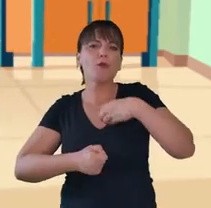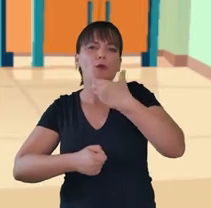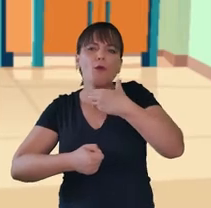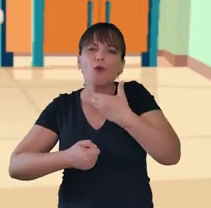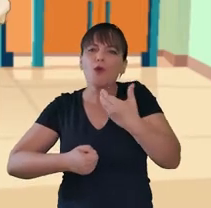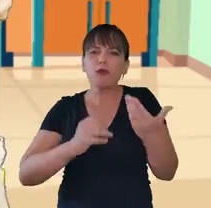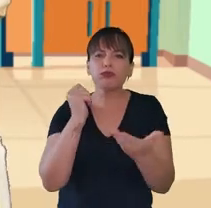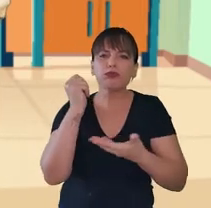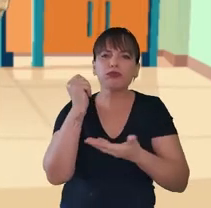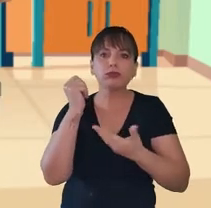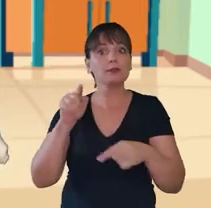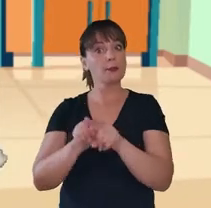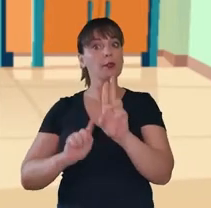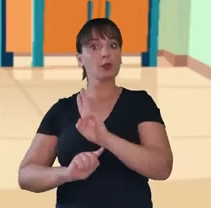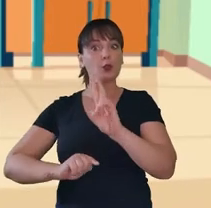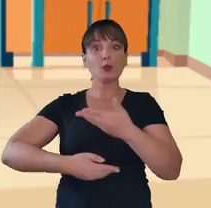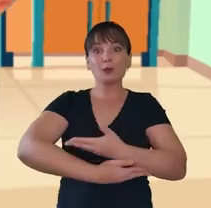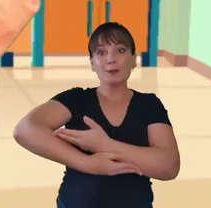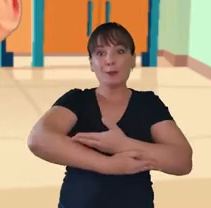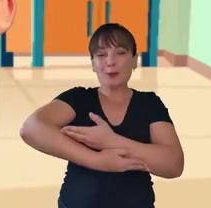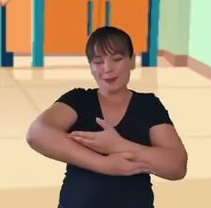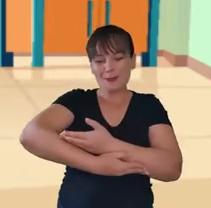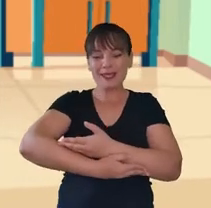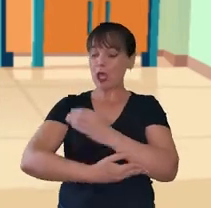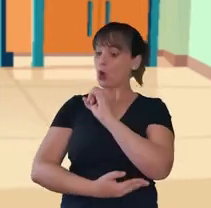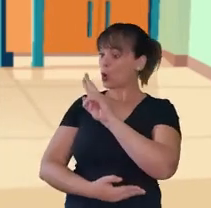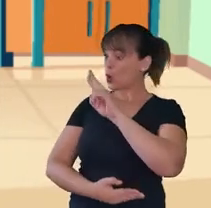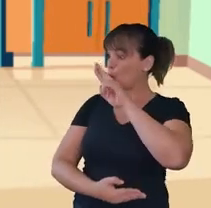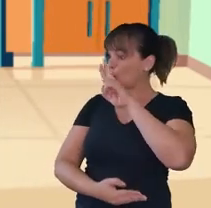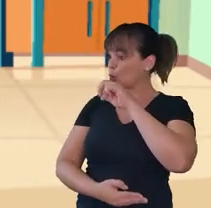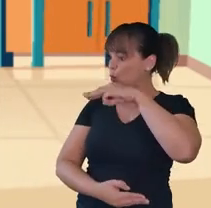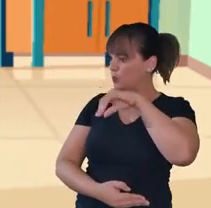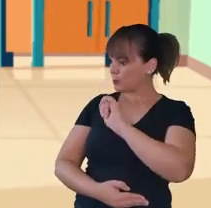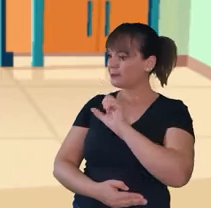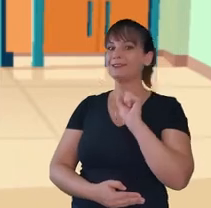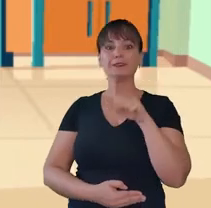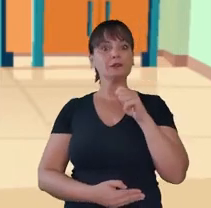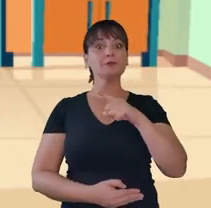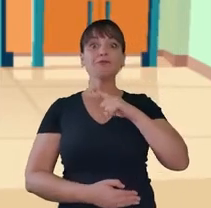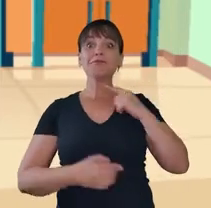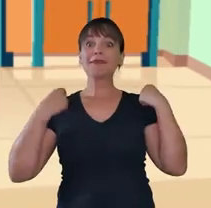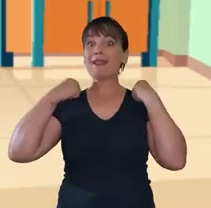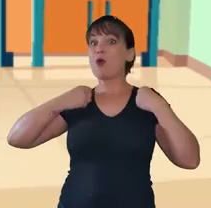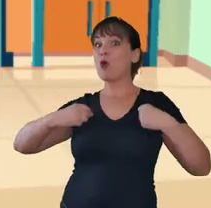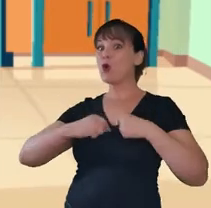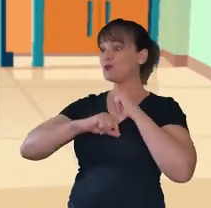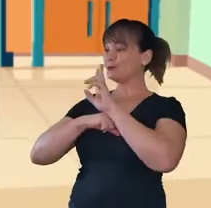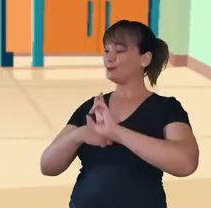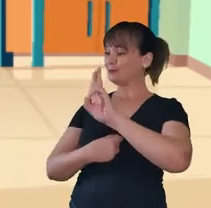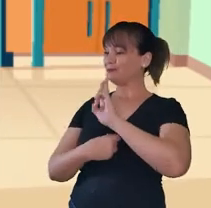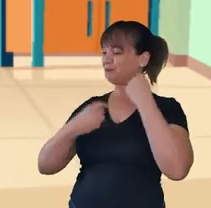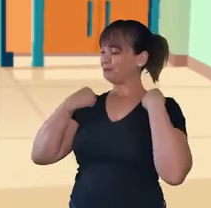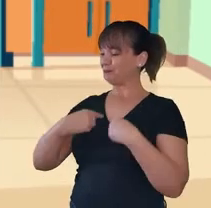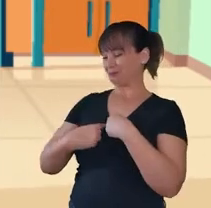e também usam até para levar os bebês. Ah, os curumins? Isso. Que legal. Tem até um colar. Isso, colocar esse colar aqui,